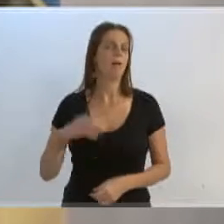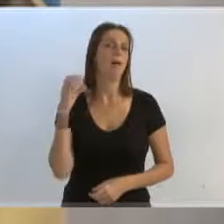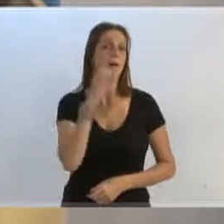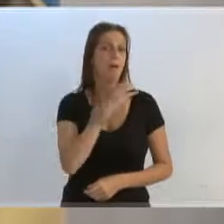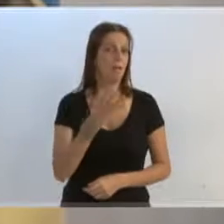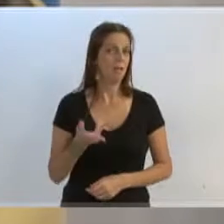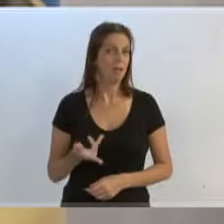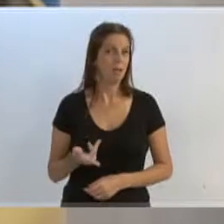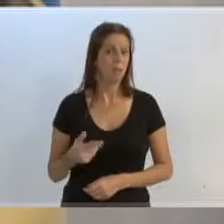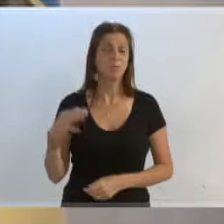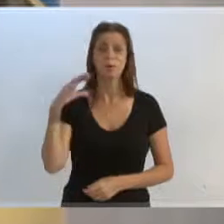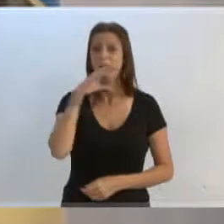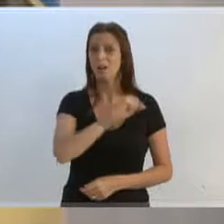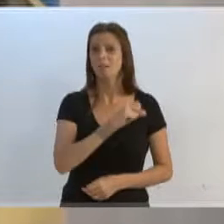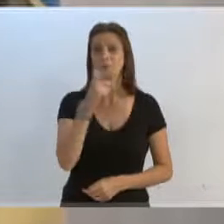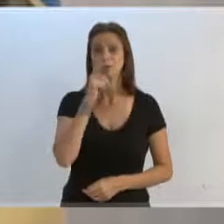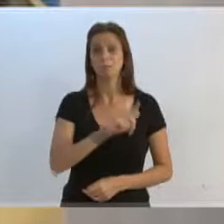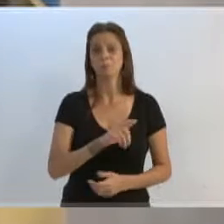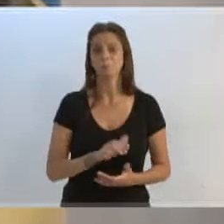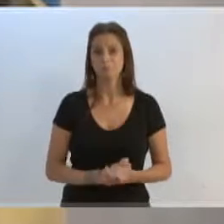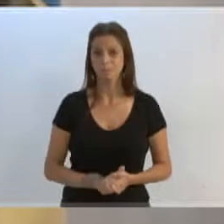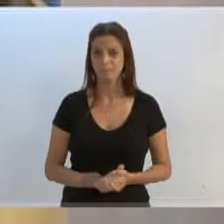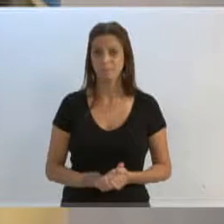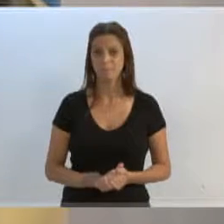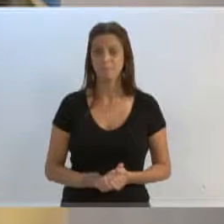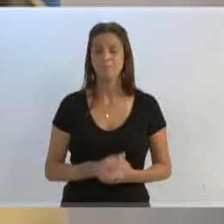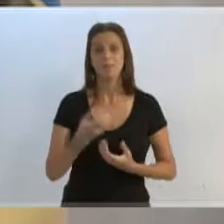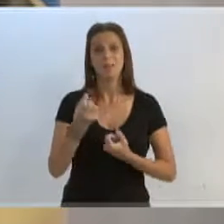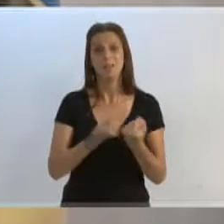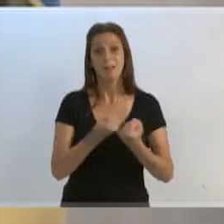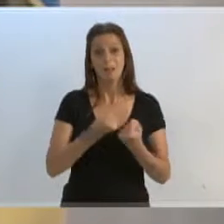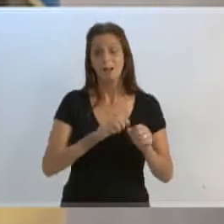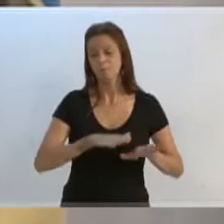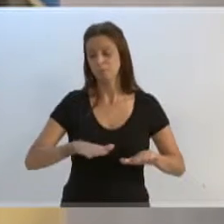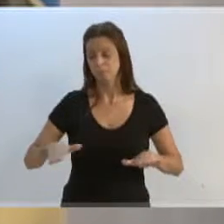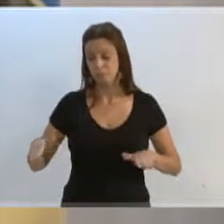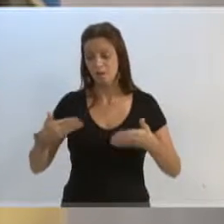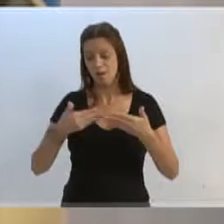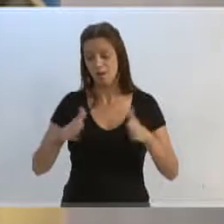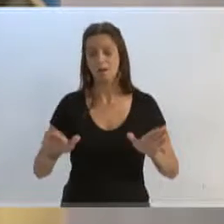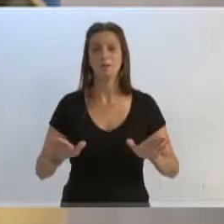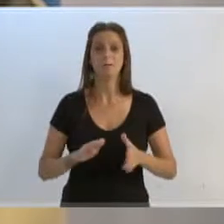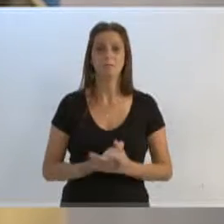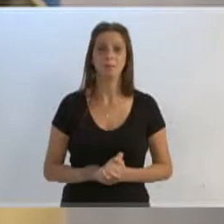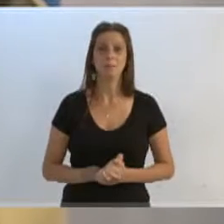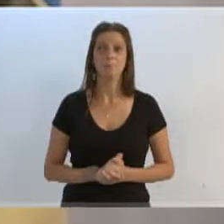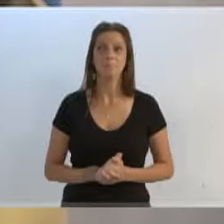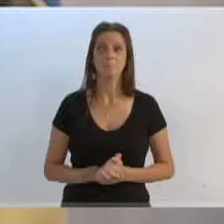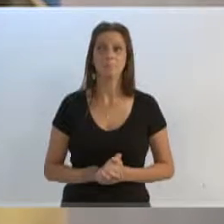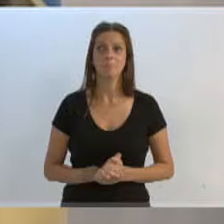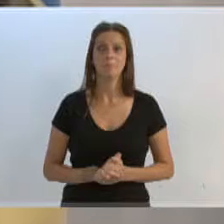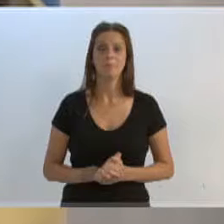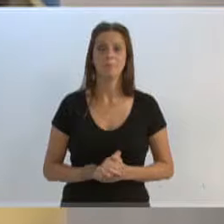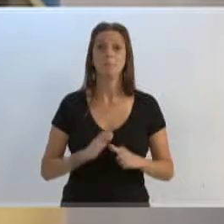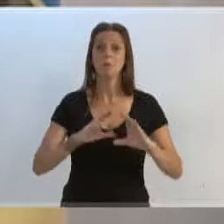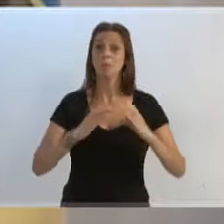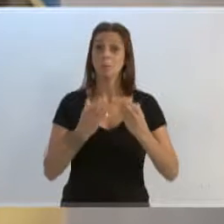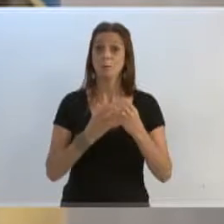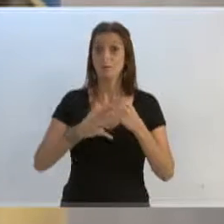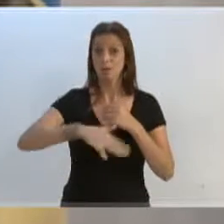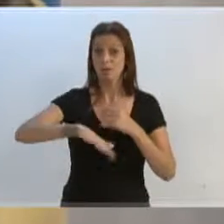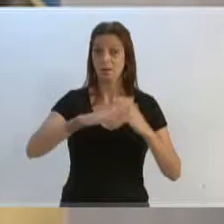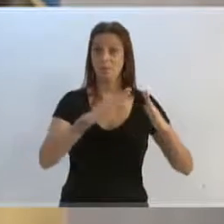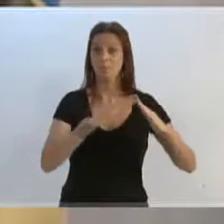para que aconteça o mais rápido possível a abertura desse estacionamento, para poder dar para aquela comunidade que ali